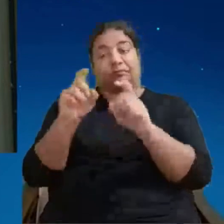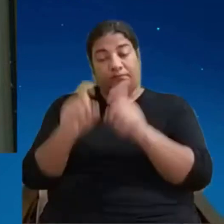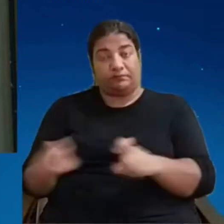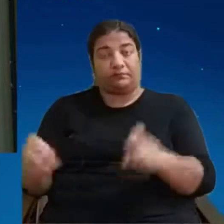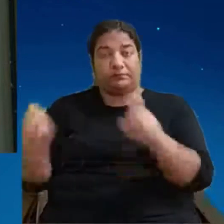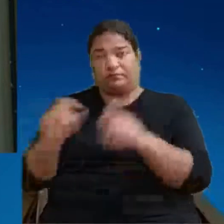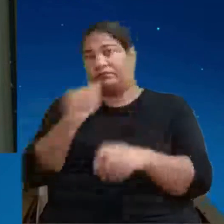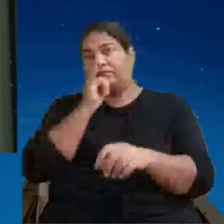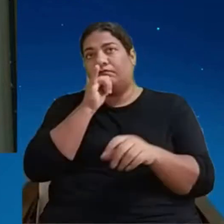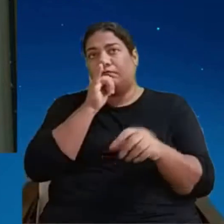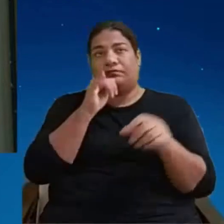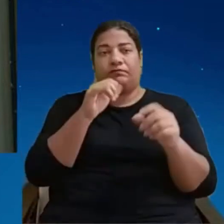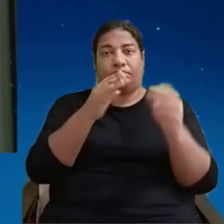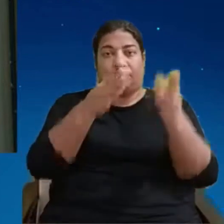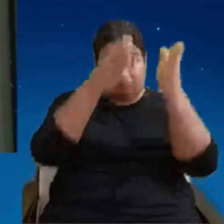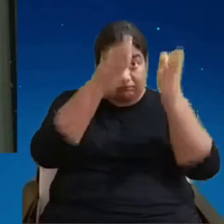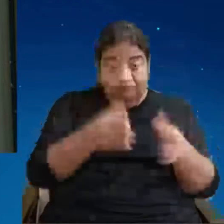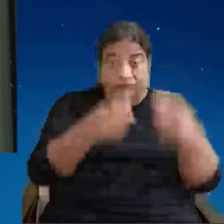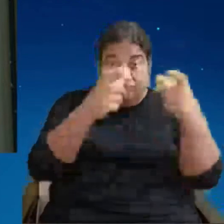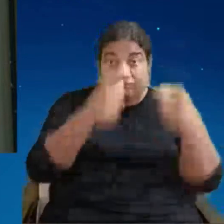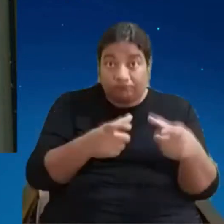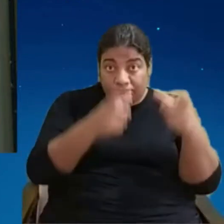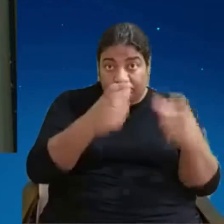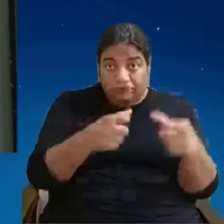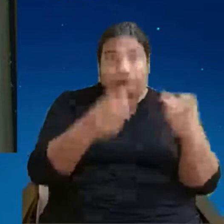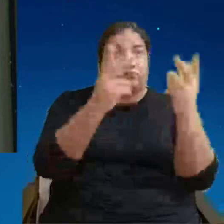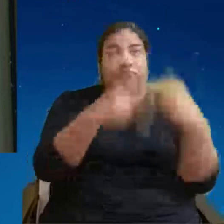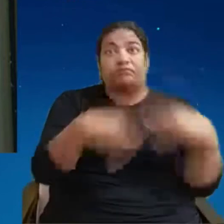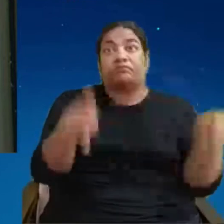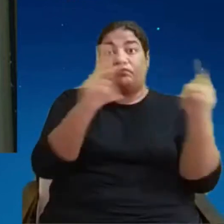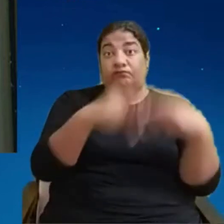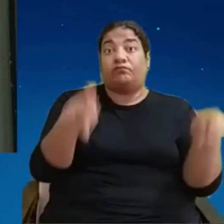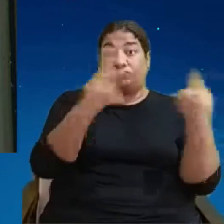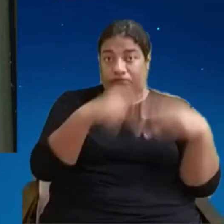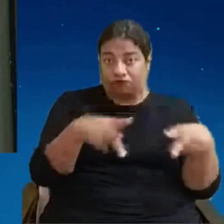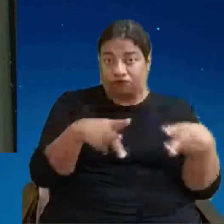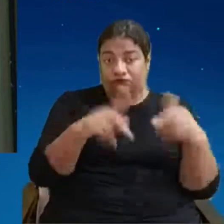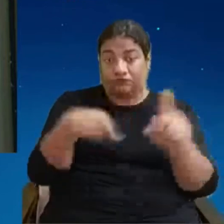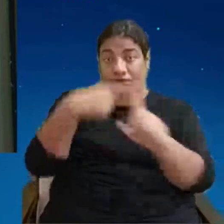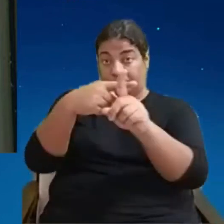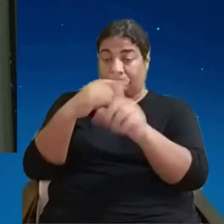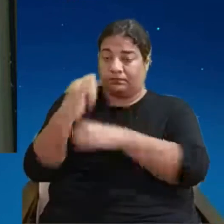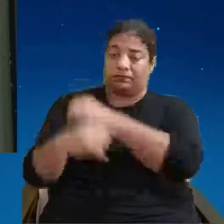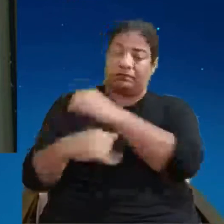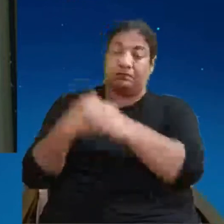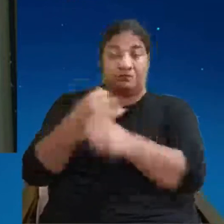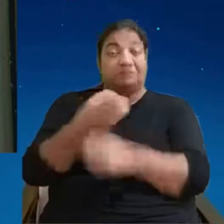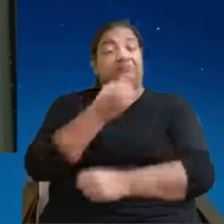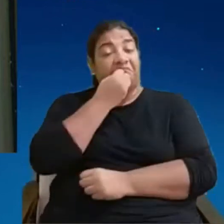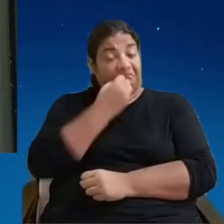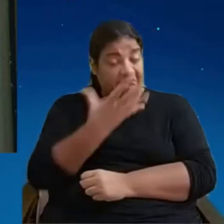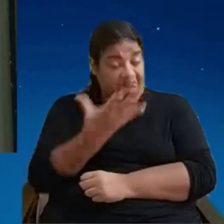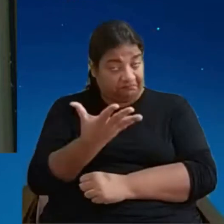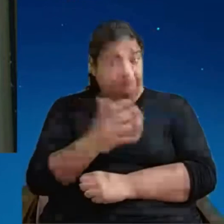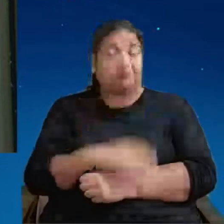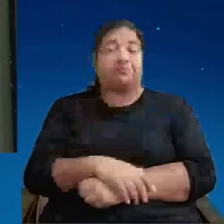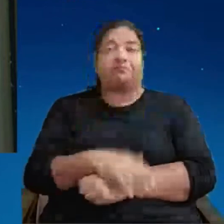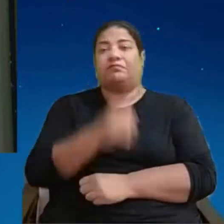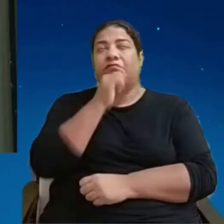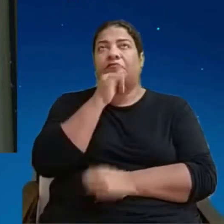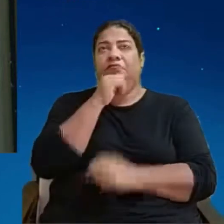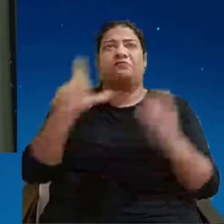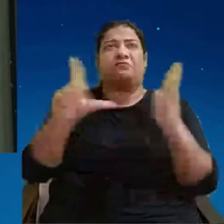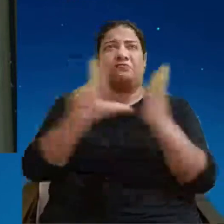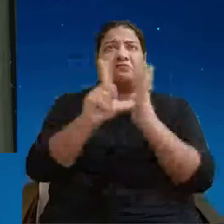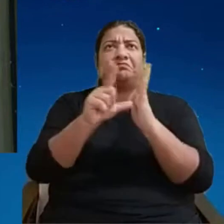num espaço físico fora do shopping mas tem uma presença online isso é legal exemplo se eu entrei numa loja escolhi